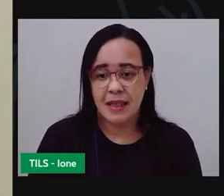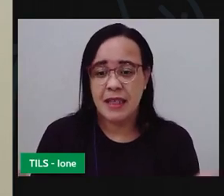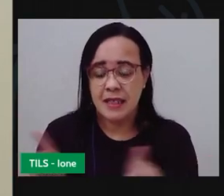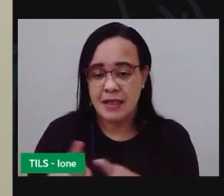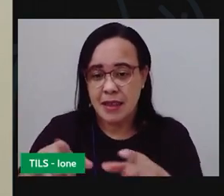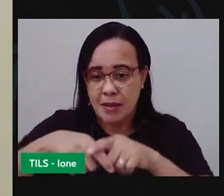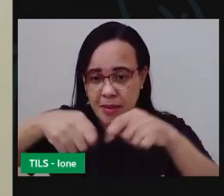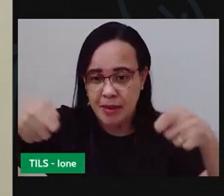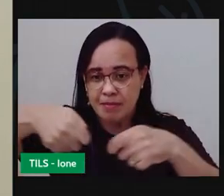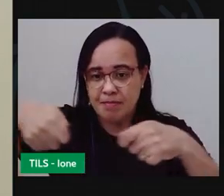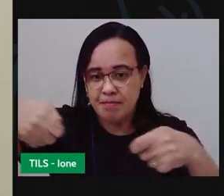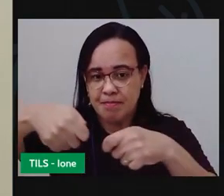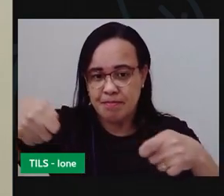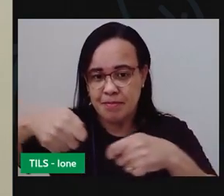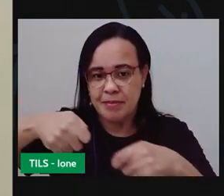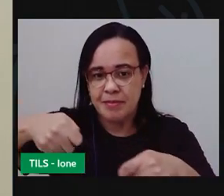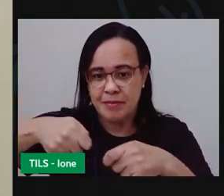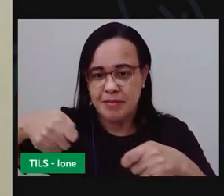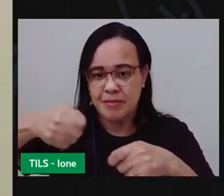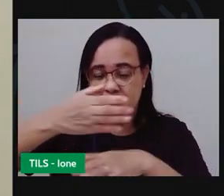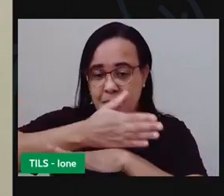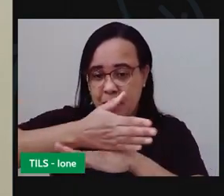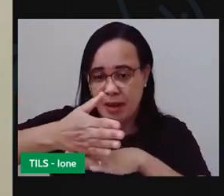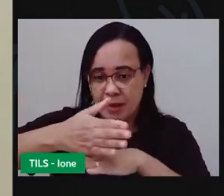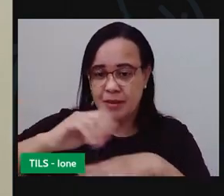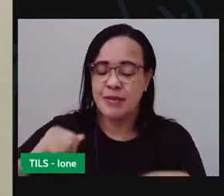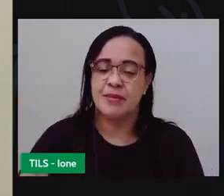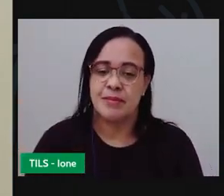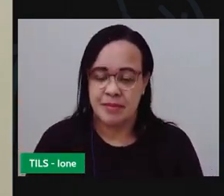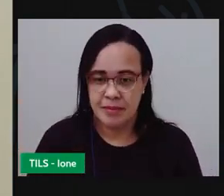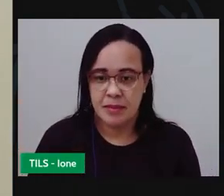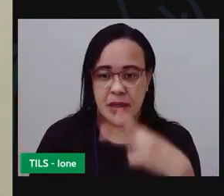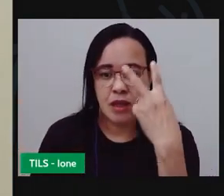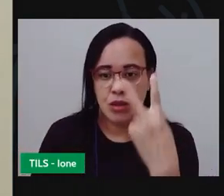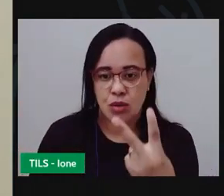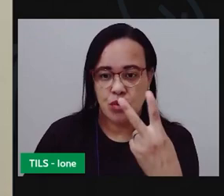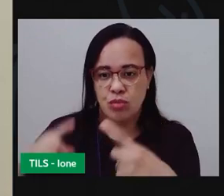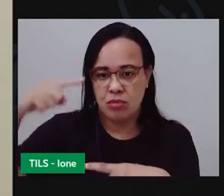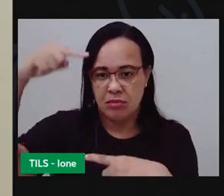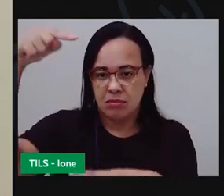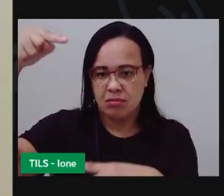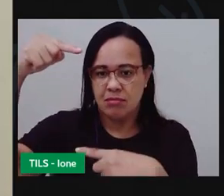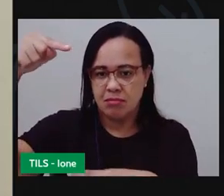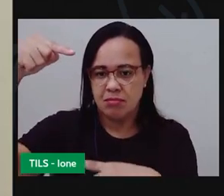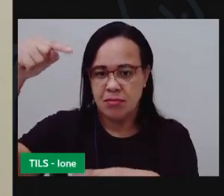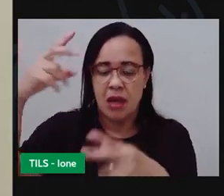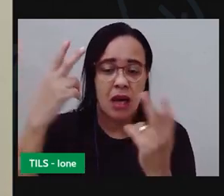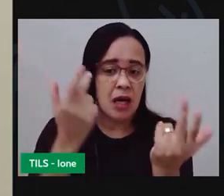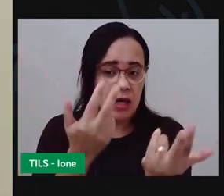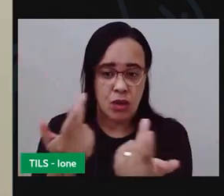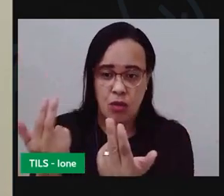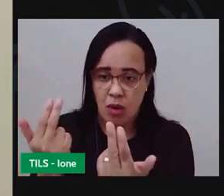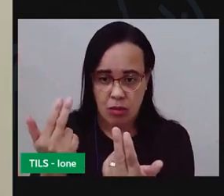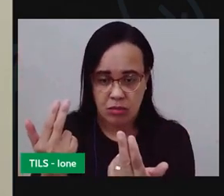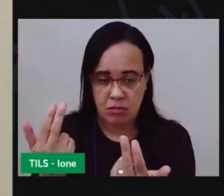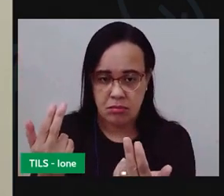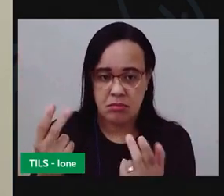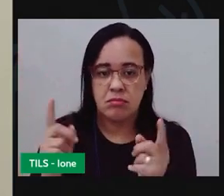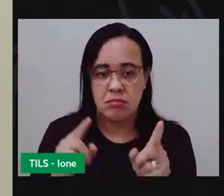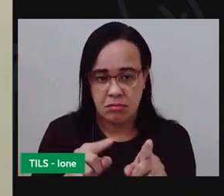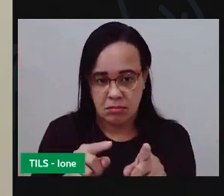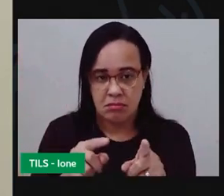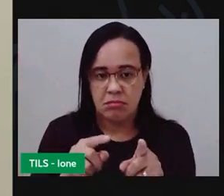barbante. Eu tenho aqui duas garrafas PET do mesmo modelo. Olha,